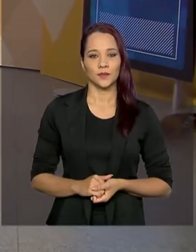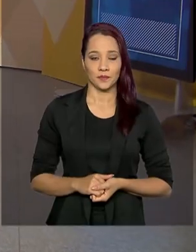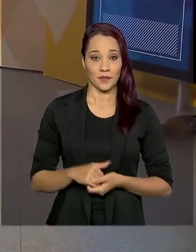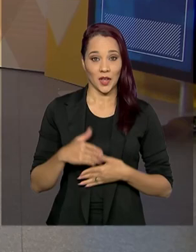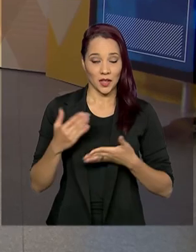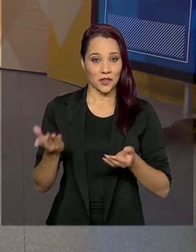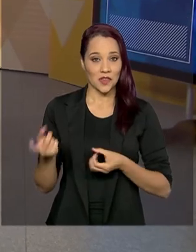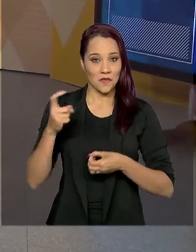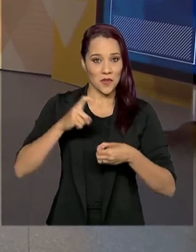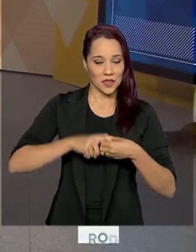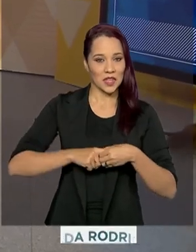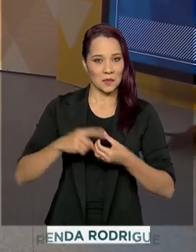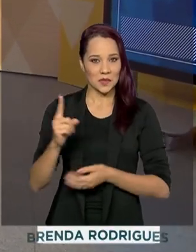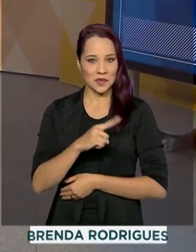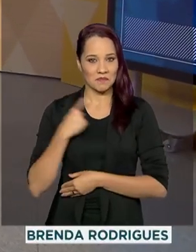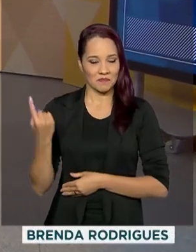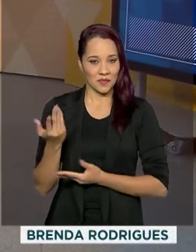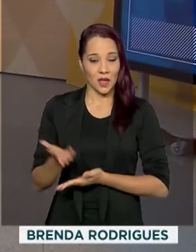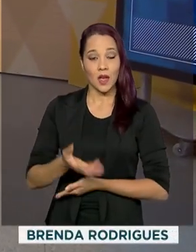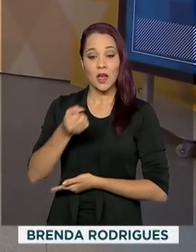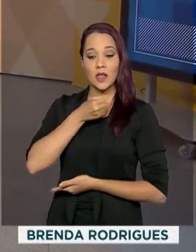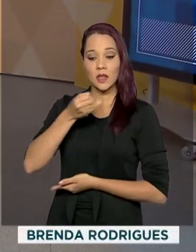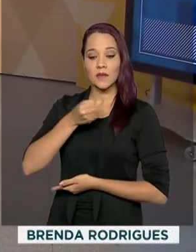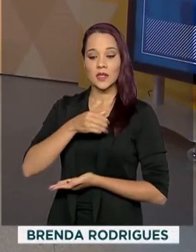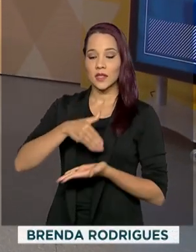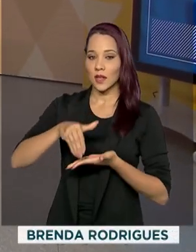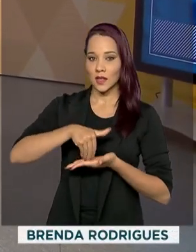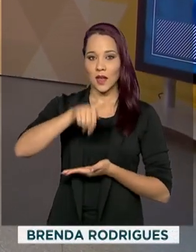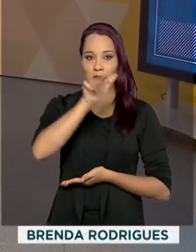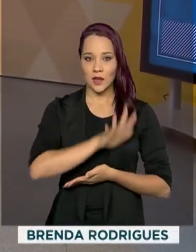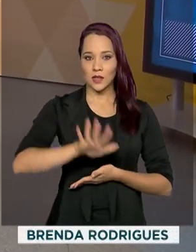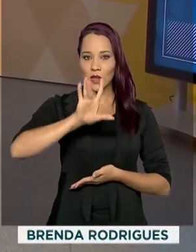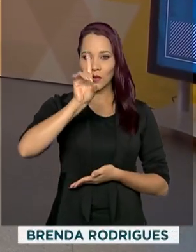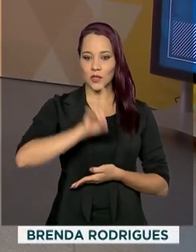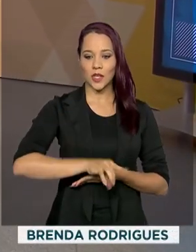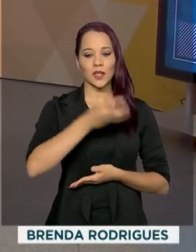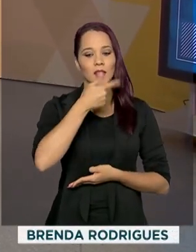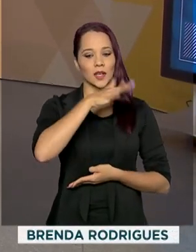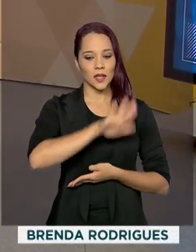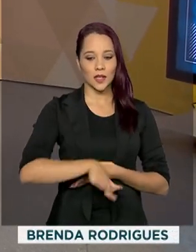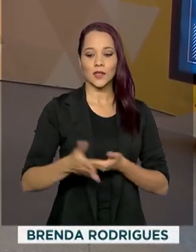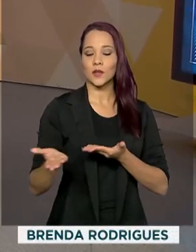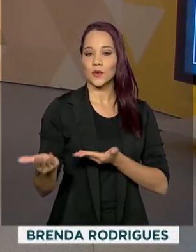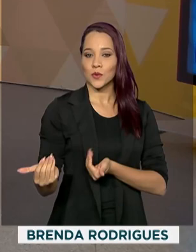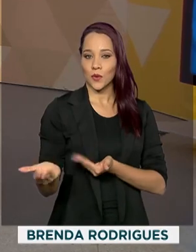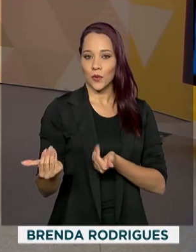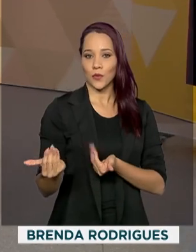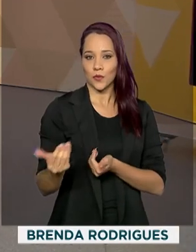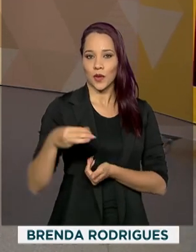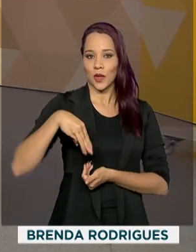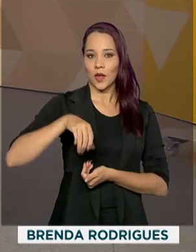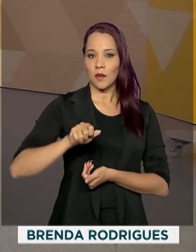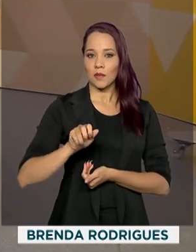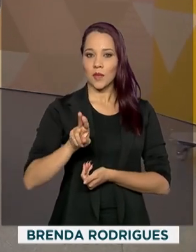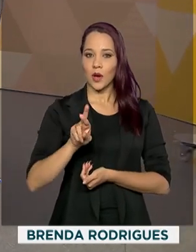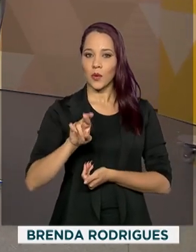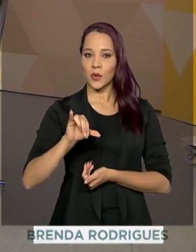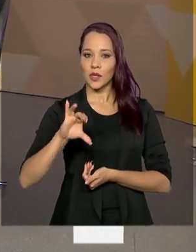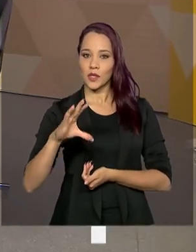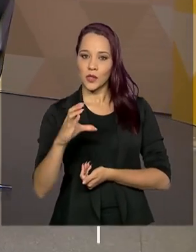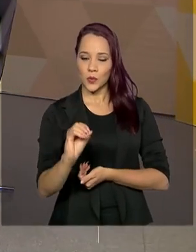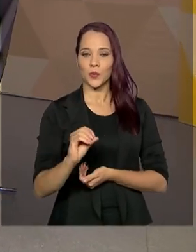Voltamos com o Brasil em pauta. O entrevistado é o secretário nacional dos direitos da criança e do adolescente, Maurício Cunha.